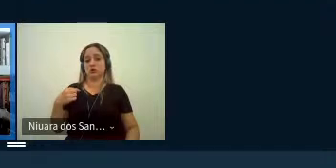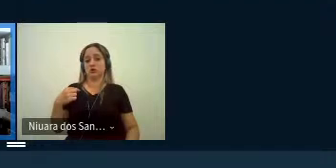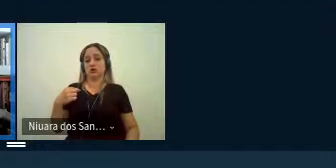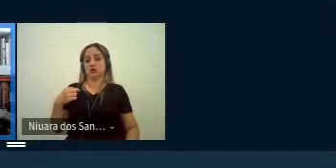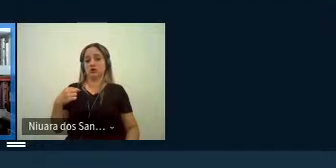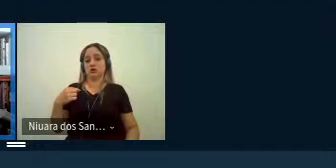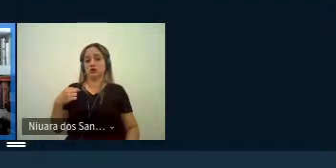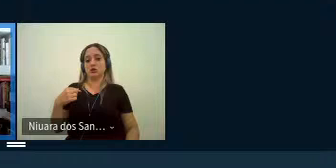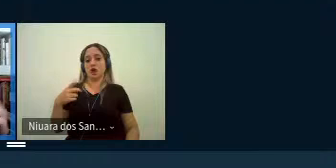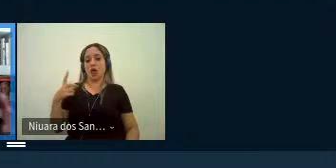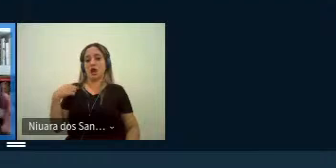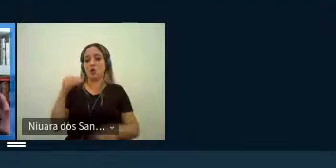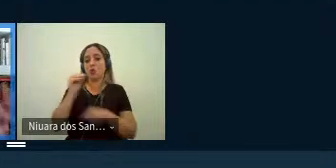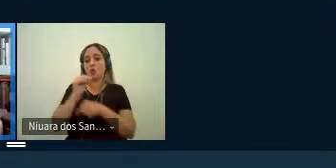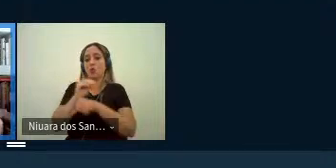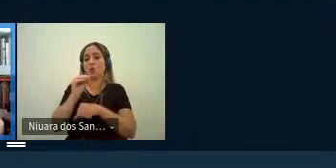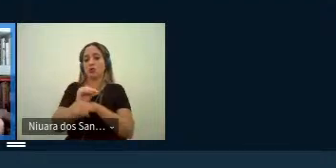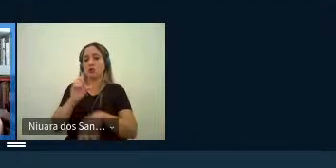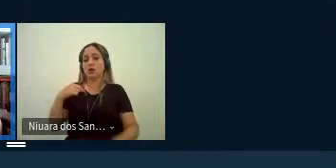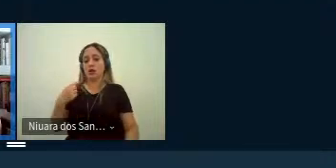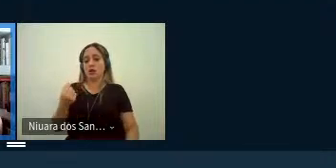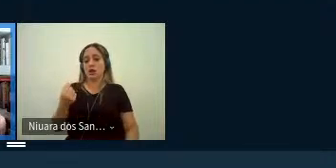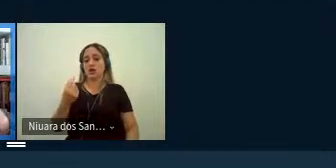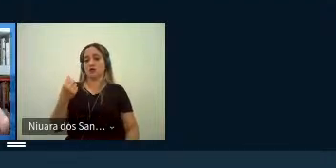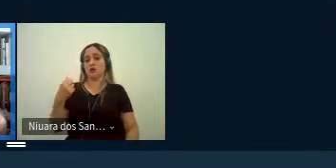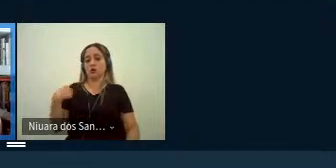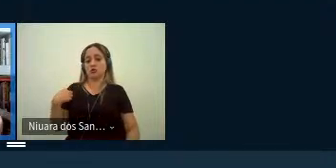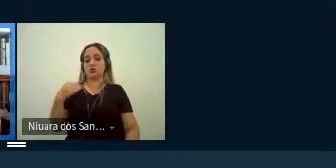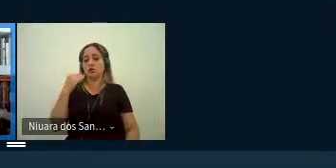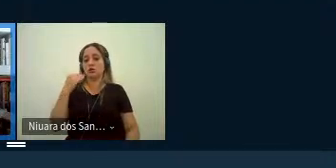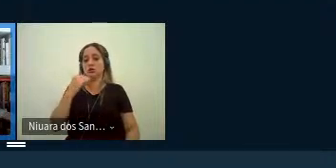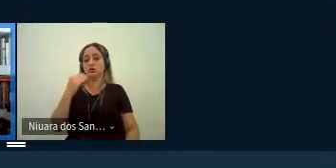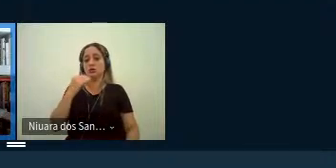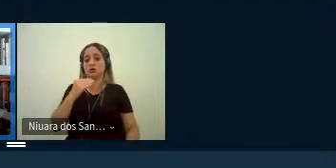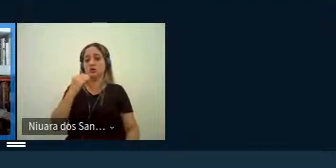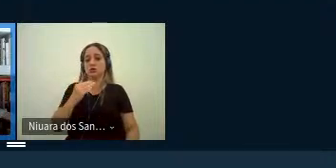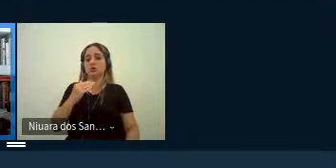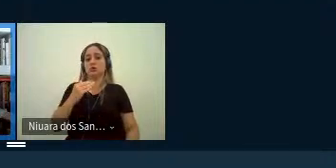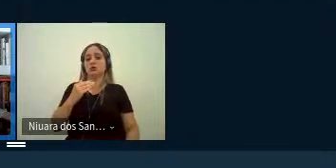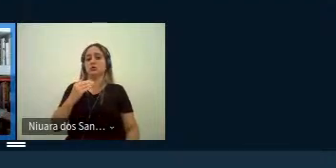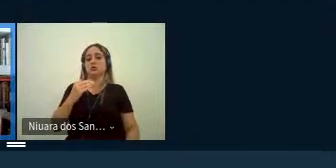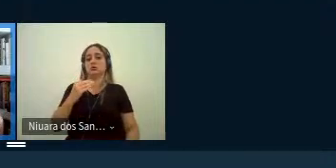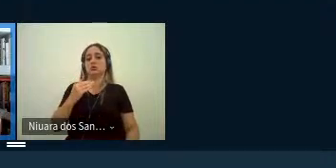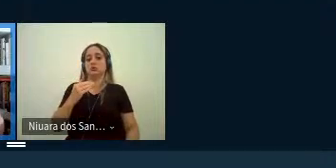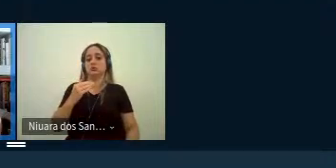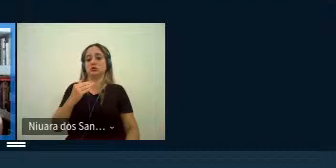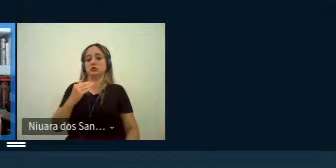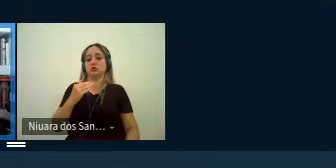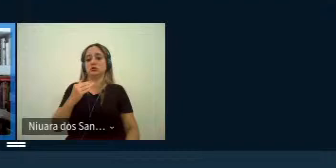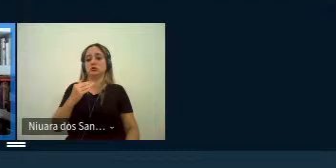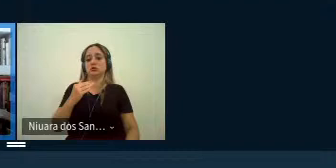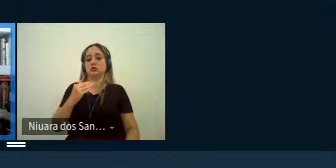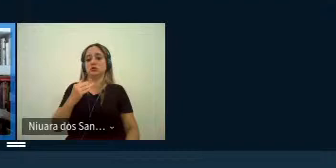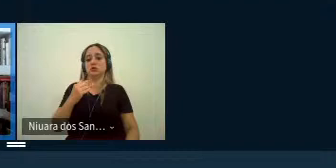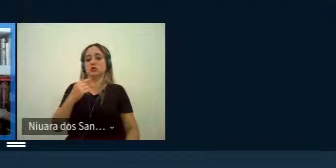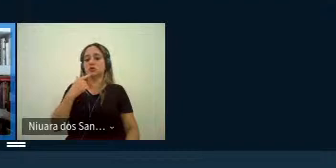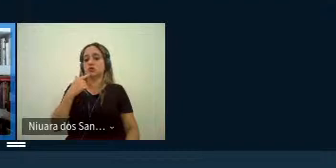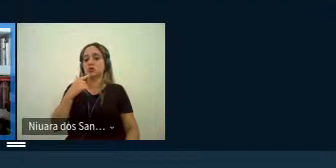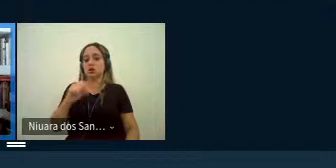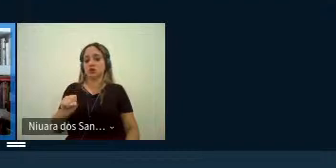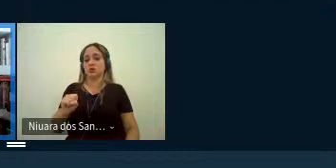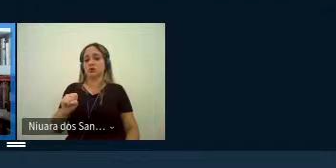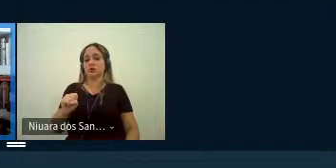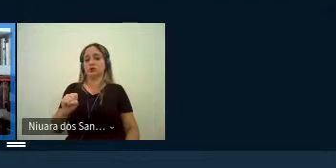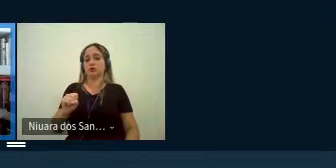preservada e a equivalência de efeitos né dos efeitos equivalência linguística dos efeitos